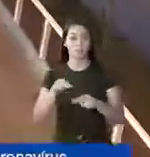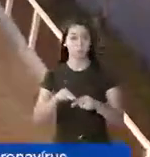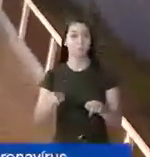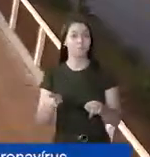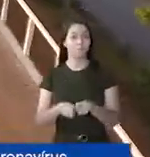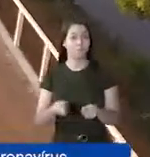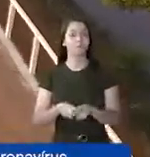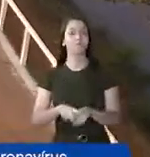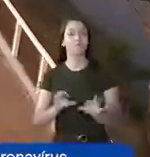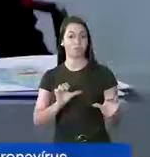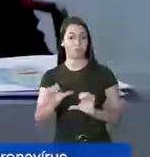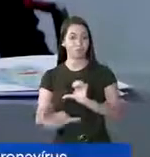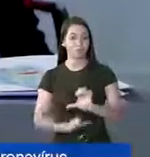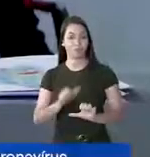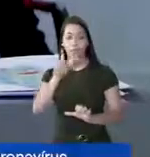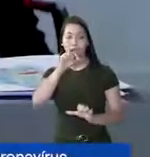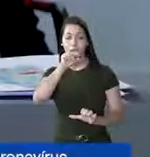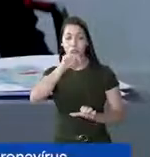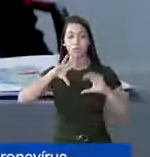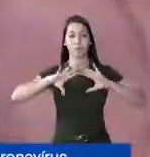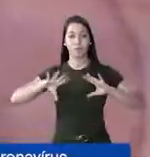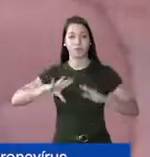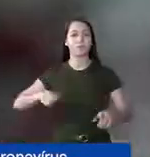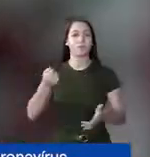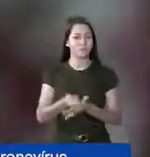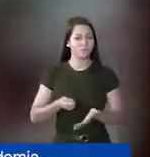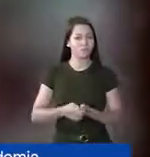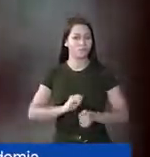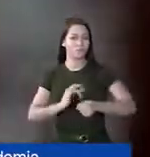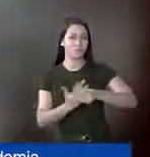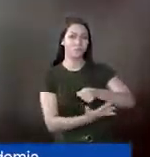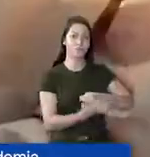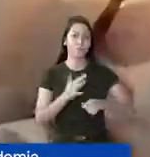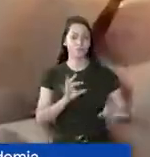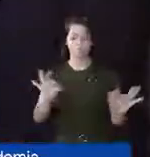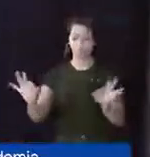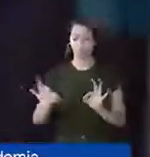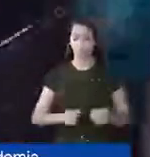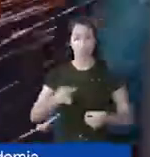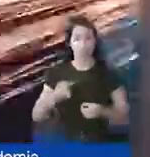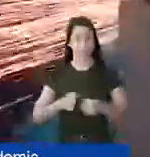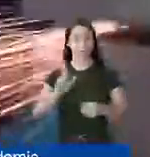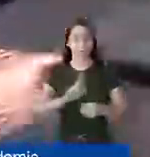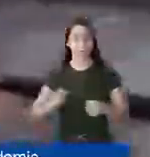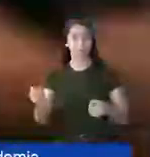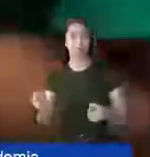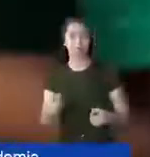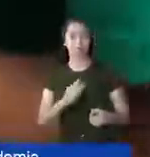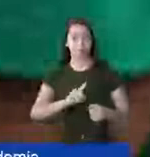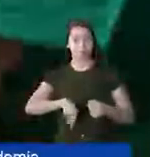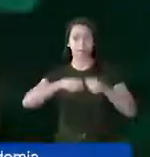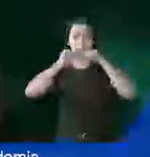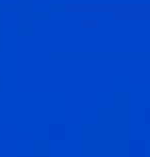revitalizou o Parque do Sabiá, está liderando a luta contra o coronavírus, enquanto prepara a nossa cidade para a nova etapa